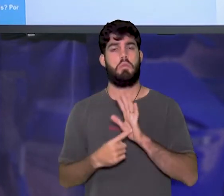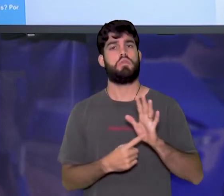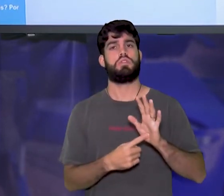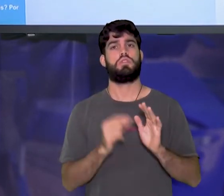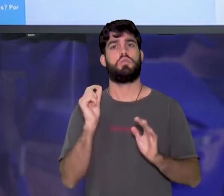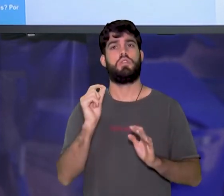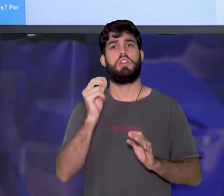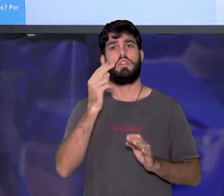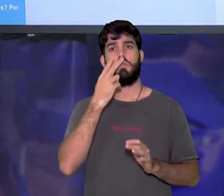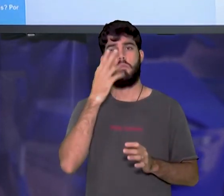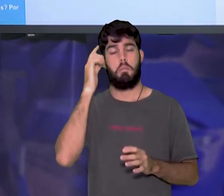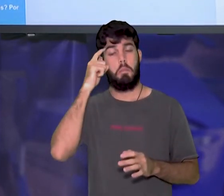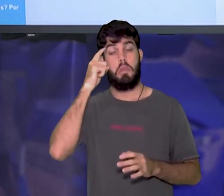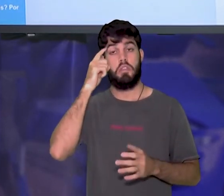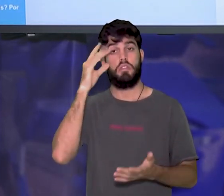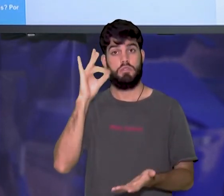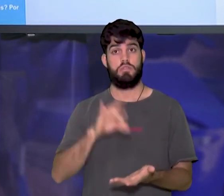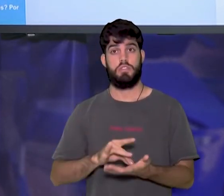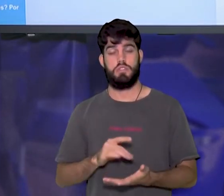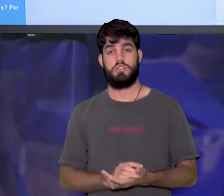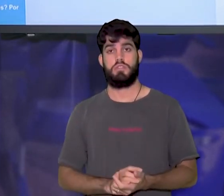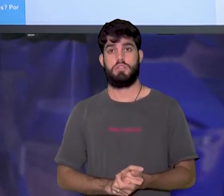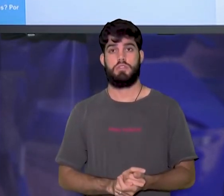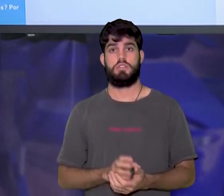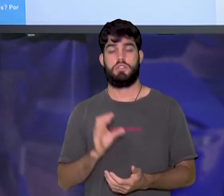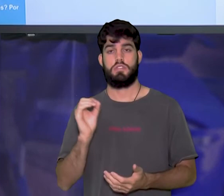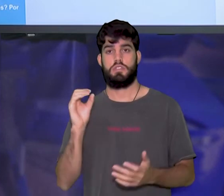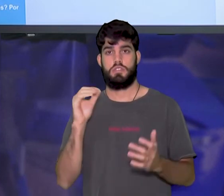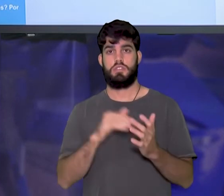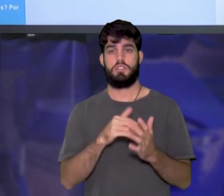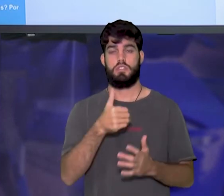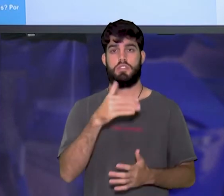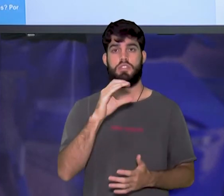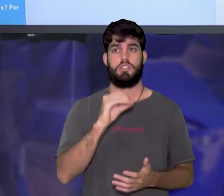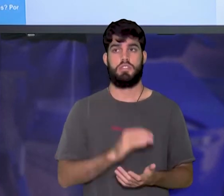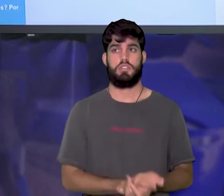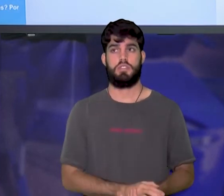deles? Então, vocês iriam escalar de 0 a 10.